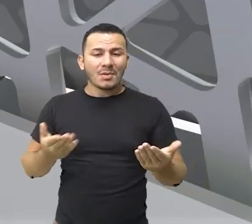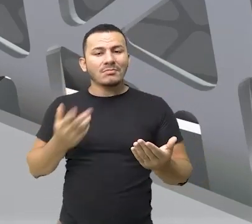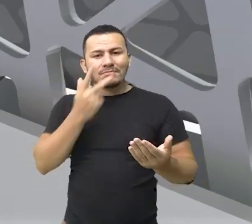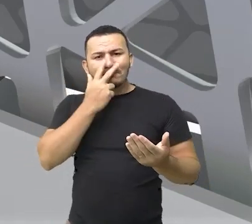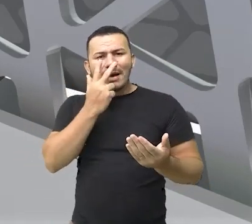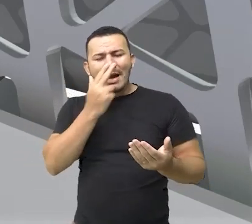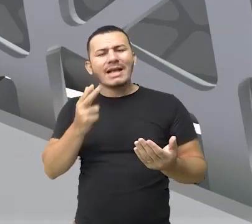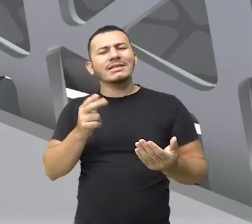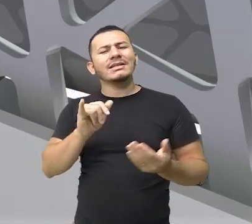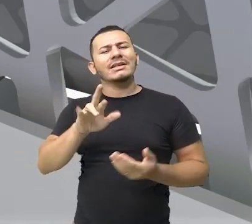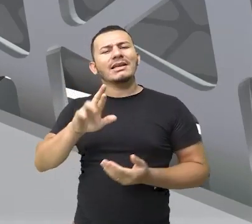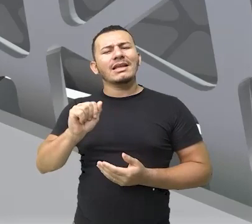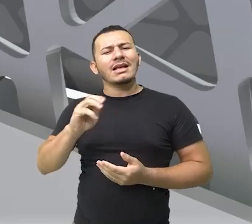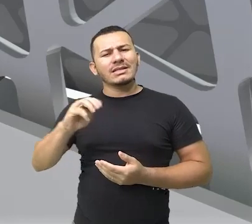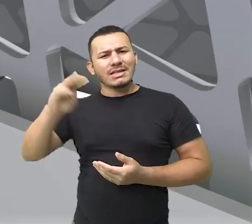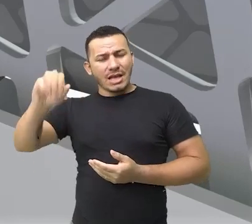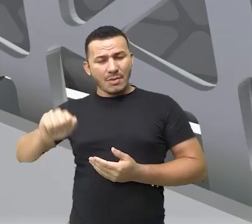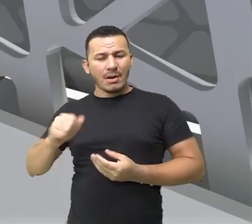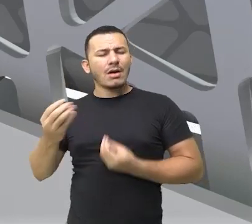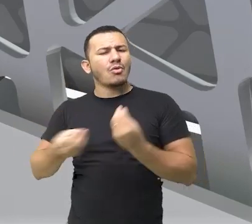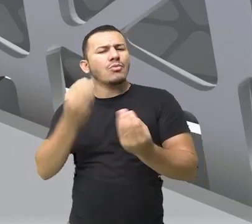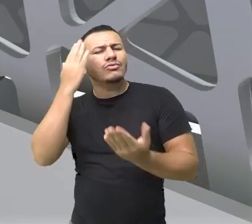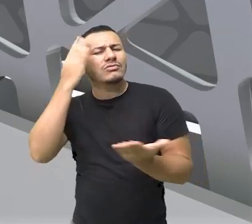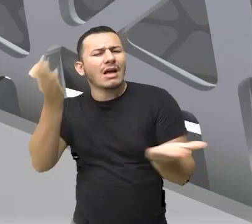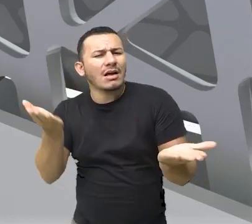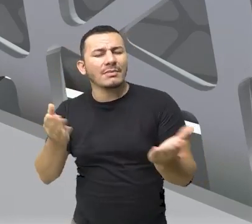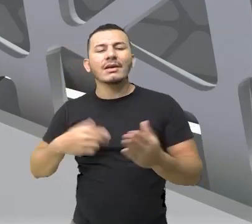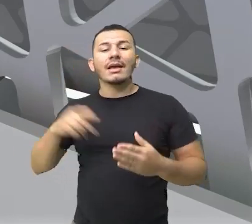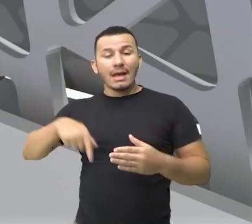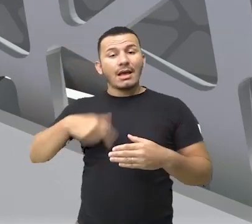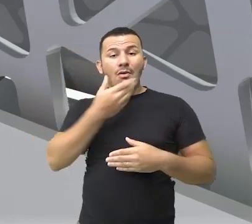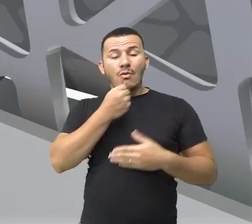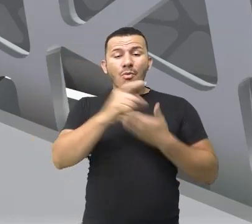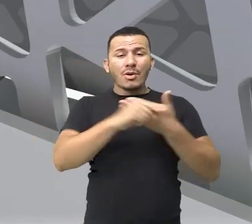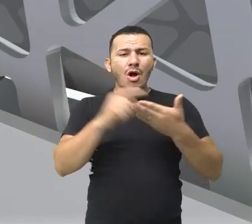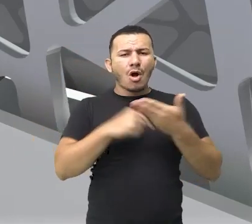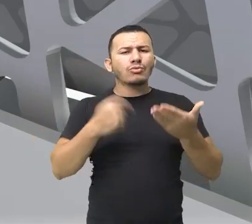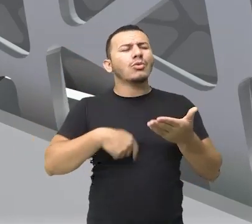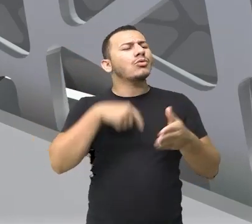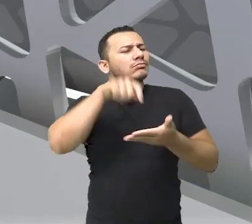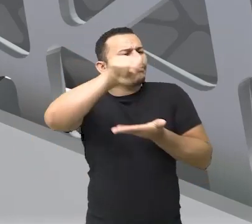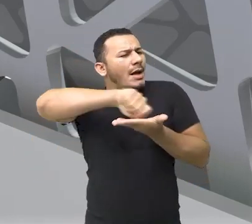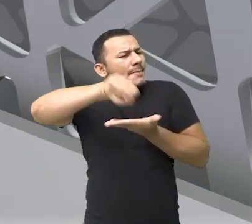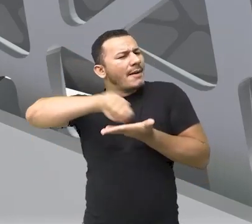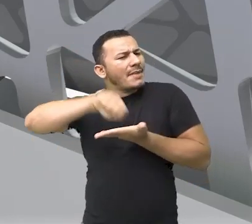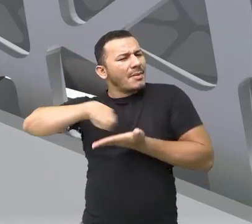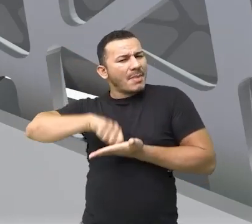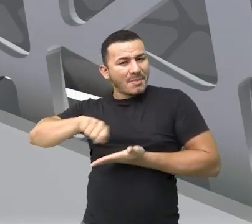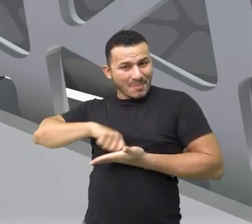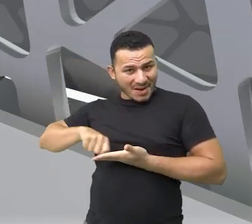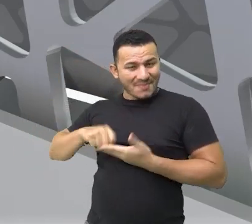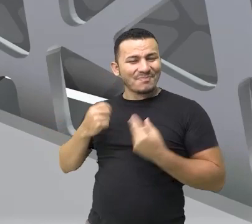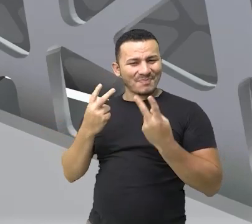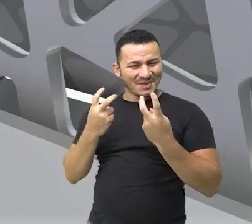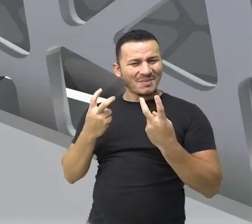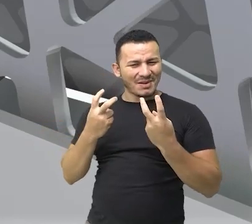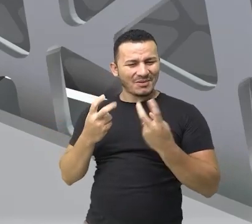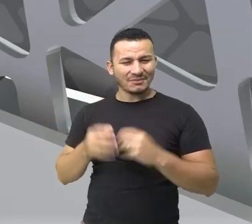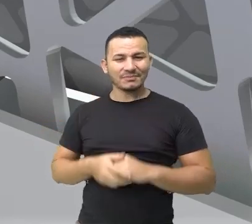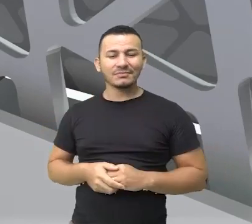a Iracema foi apresentada pelas palavras de José de Alencar, o autor do texto. E percebam que ele faz uma descrição